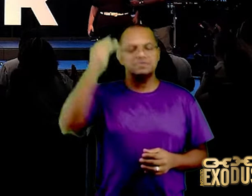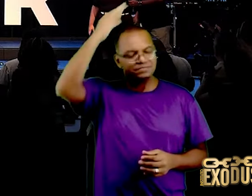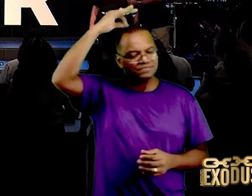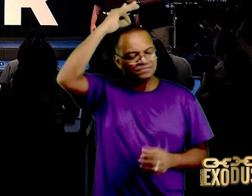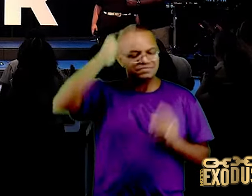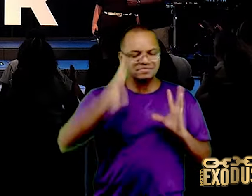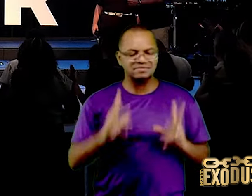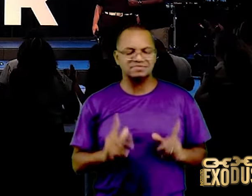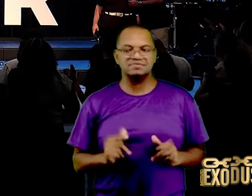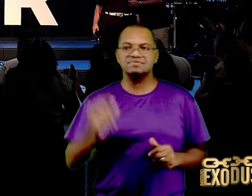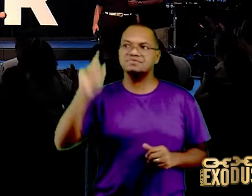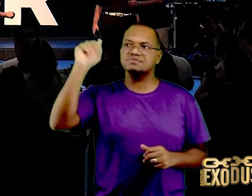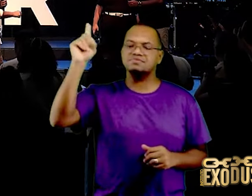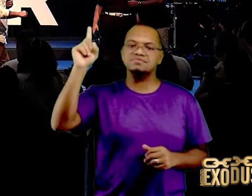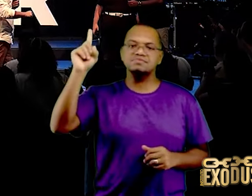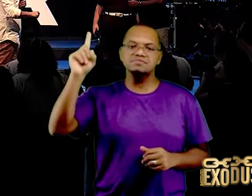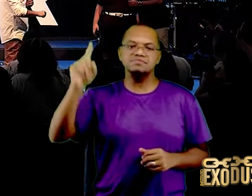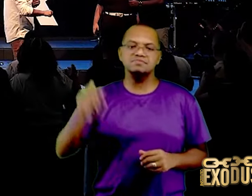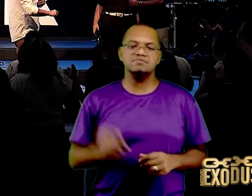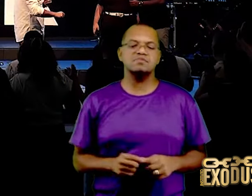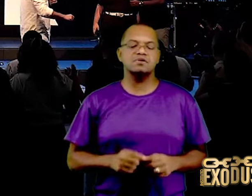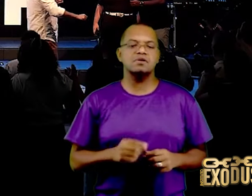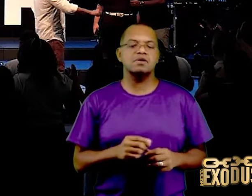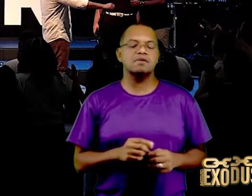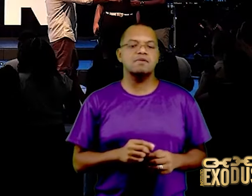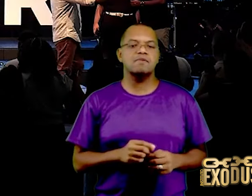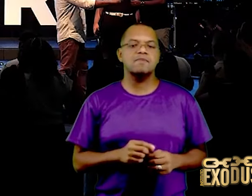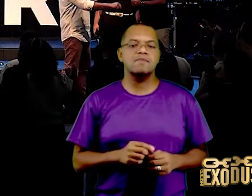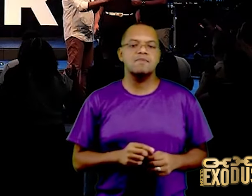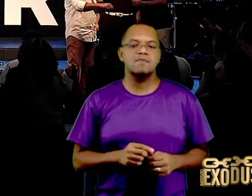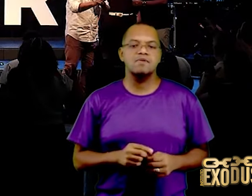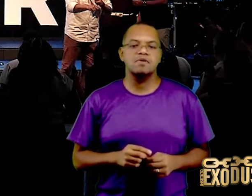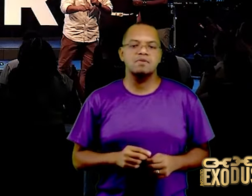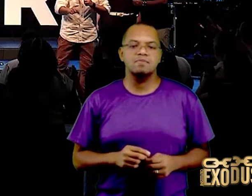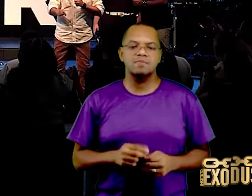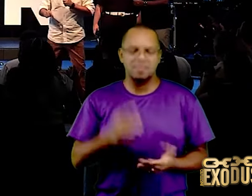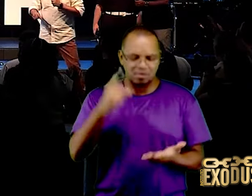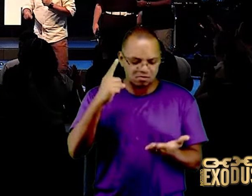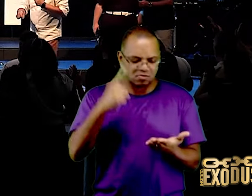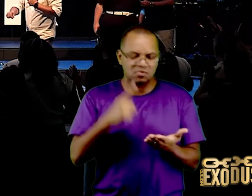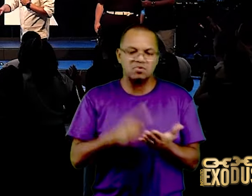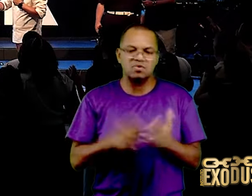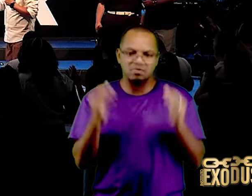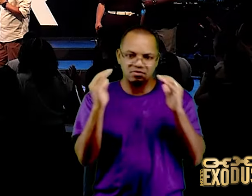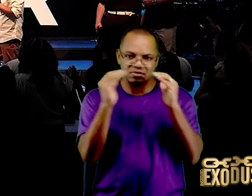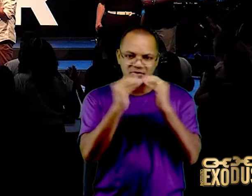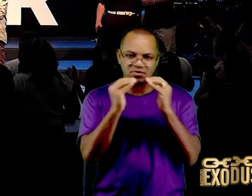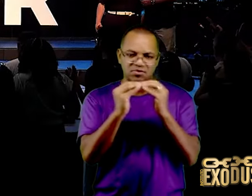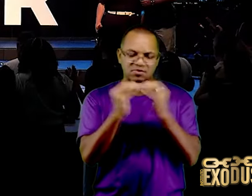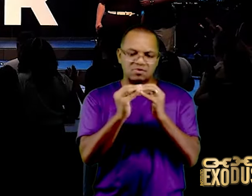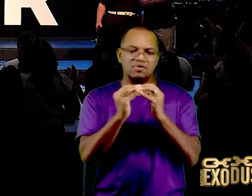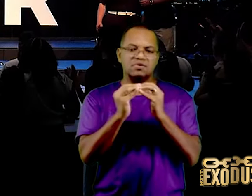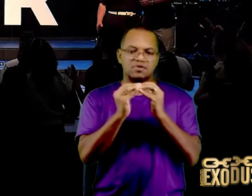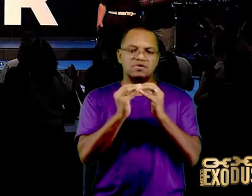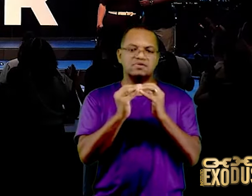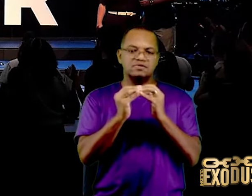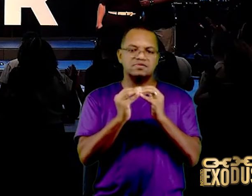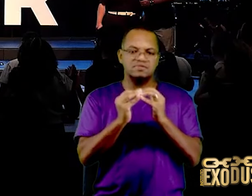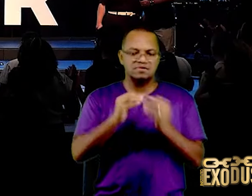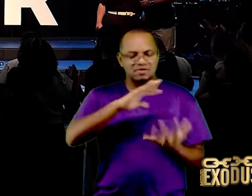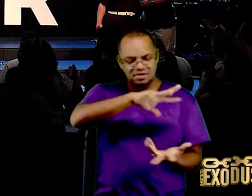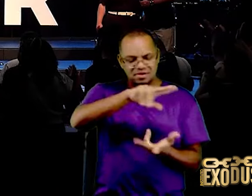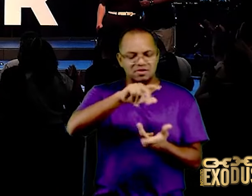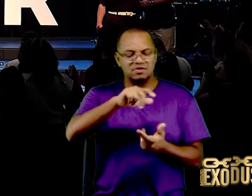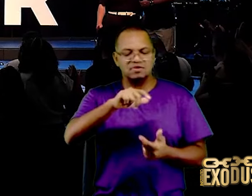e é pelo Espírito de Deus, que eu concordo aqui na terra, que todo mal na minha vida,